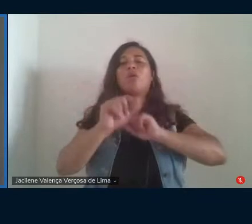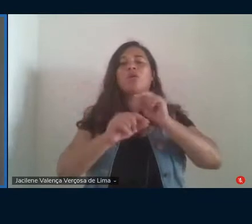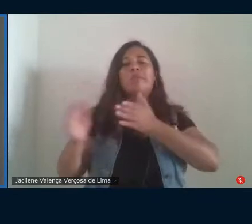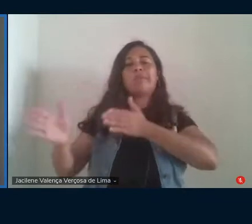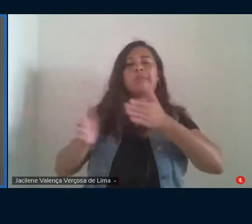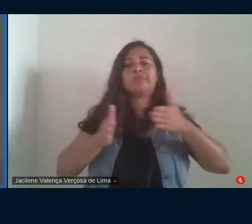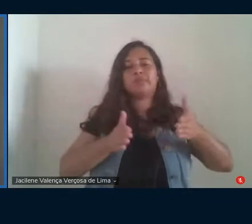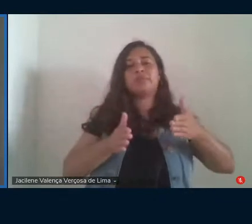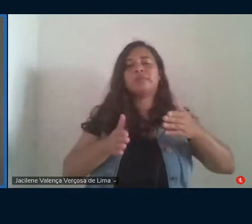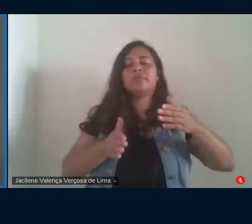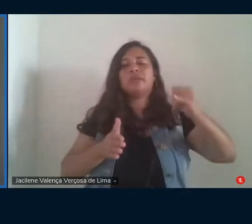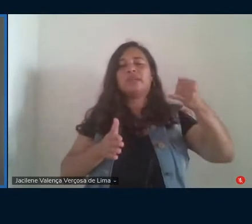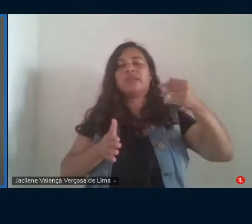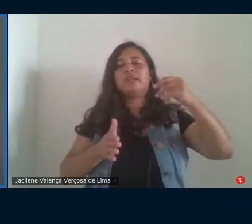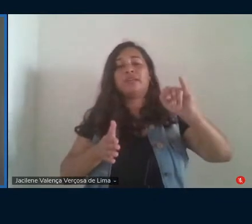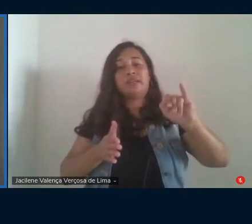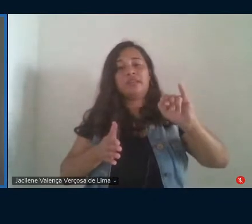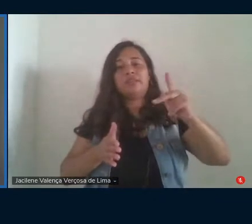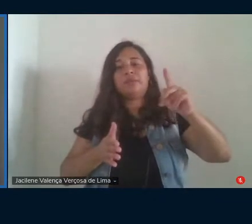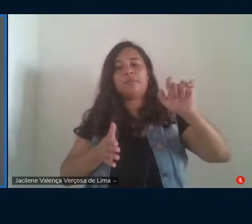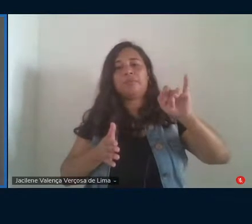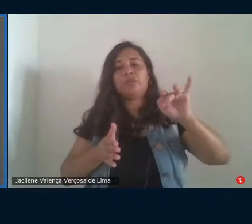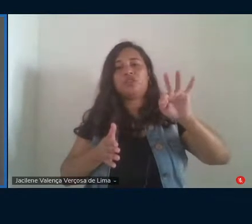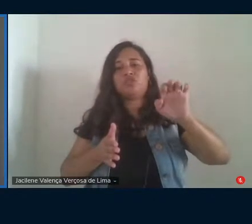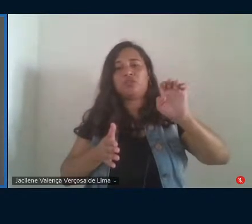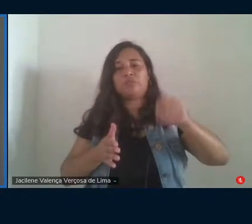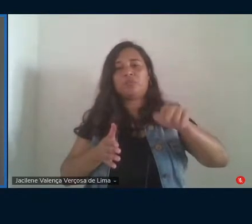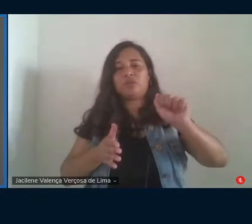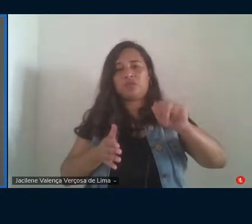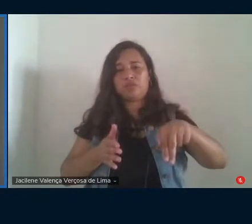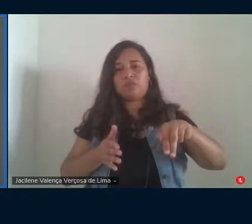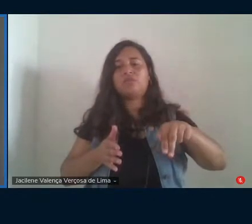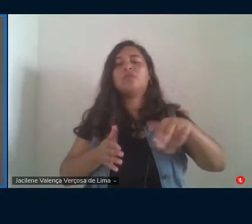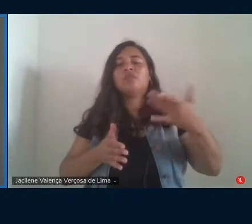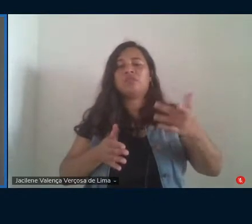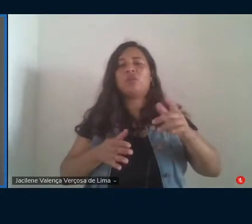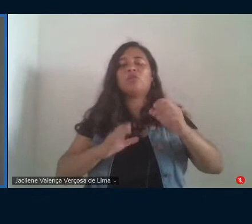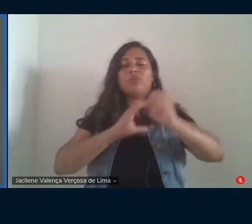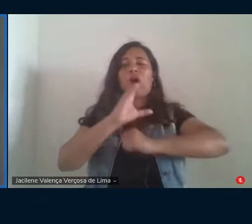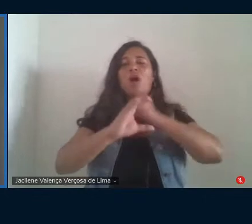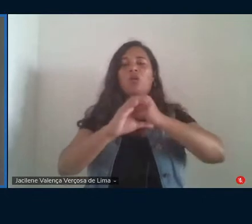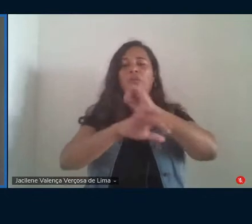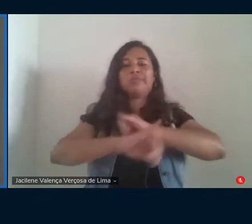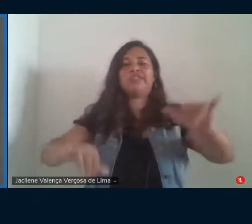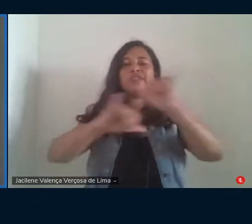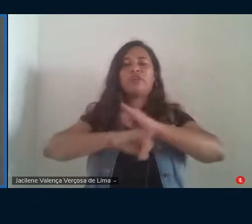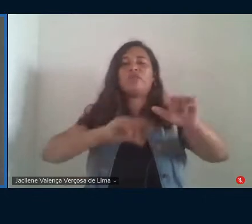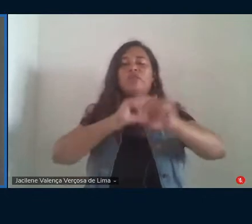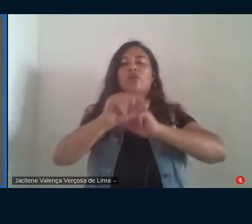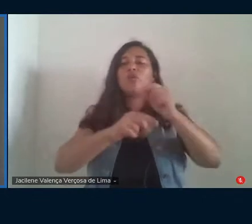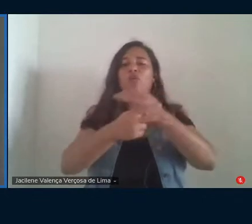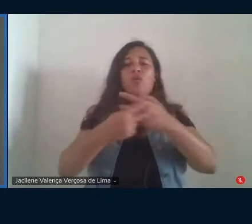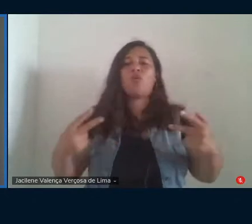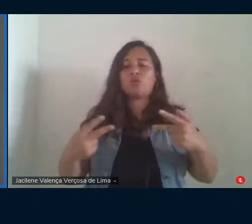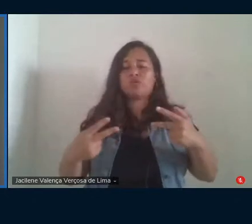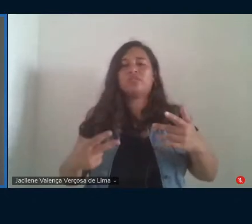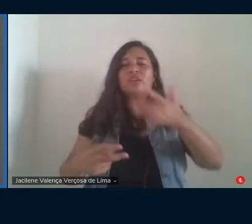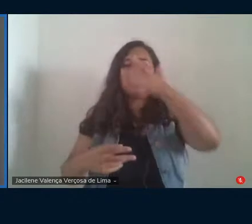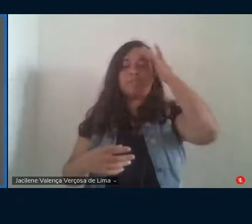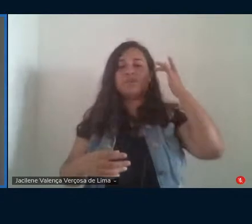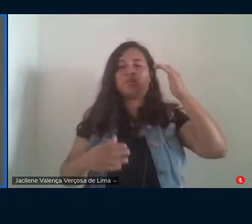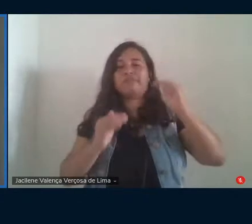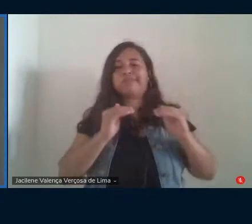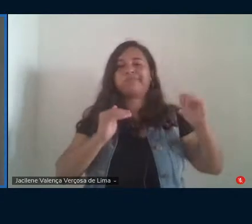impeachment o jornal O Globo soltava uma manchete que expressava muito bem a ação orquestrada das elites em prol do golpe